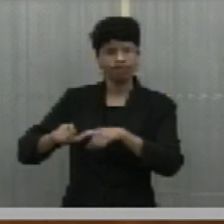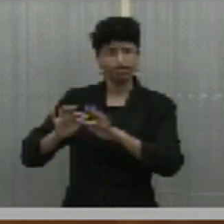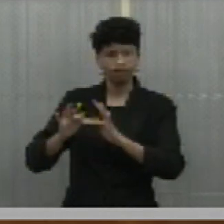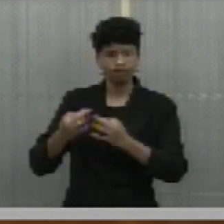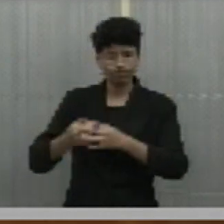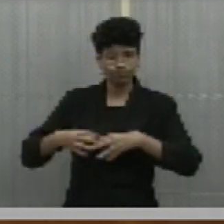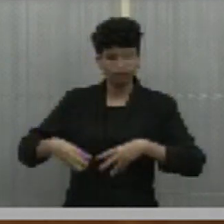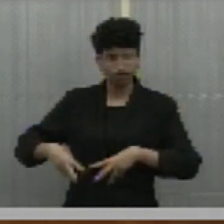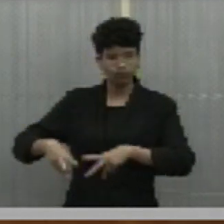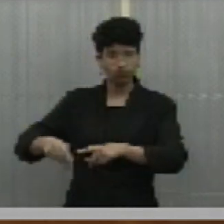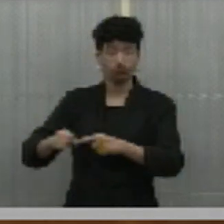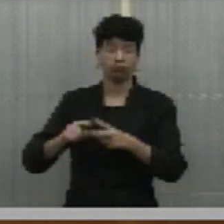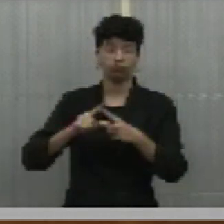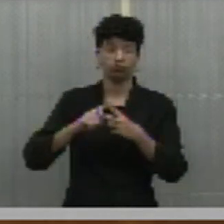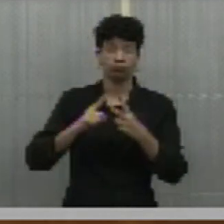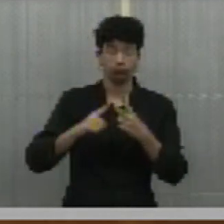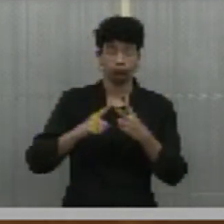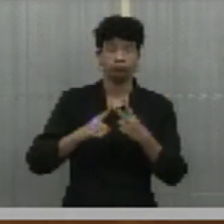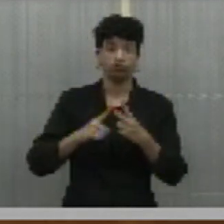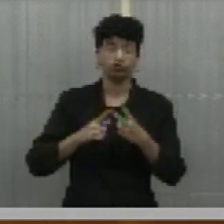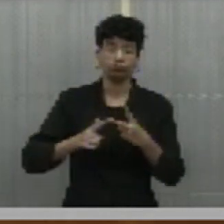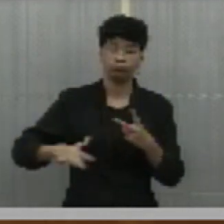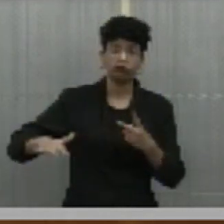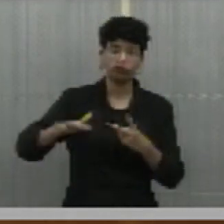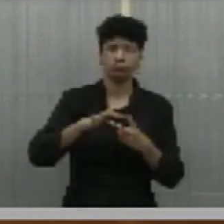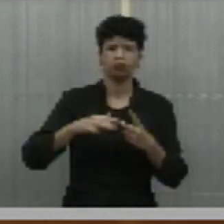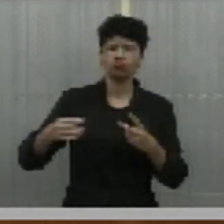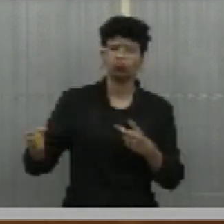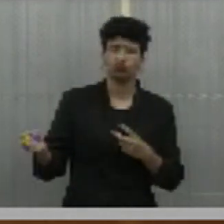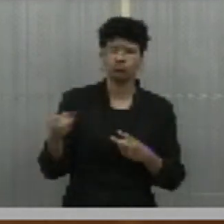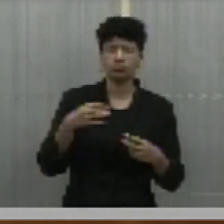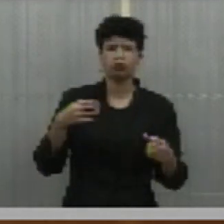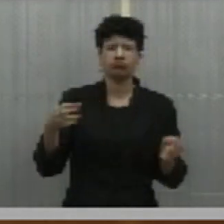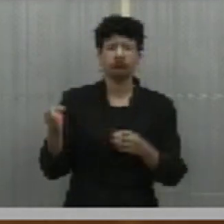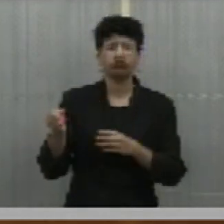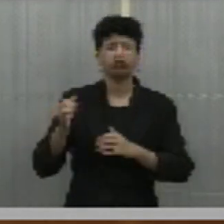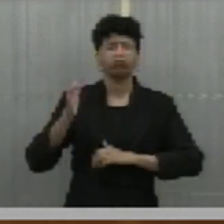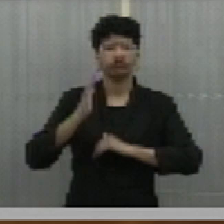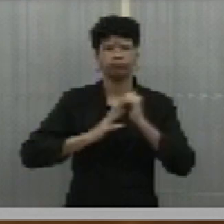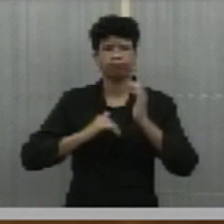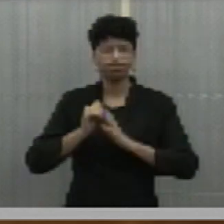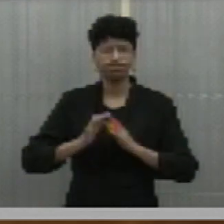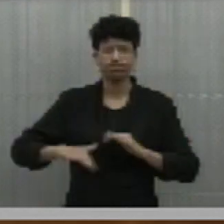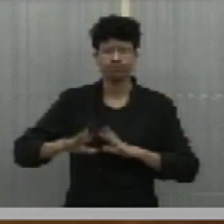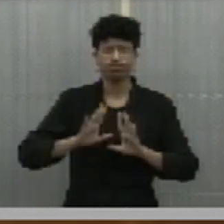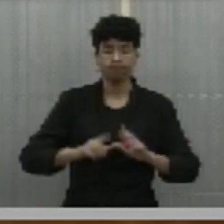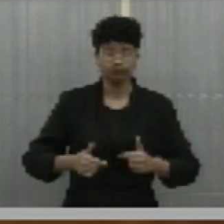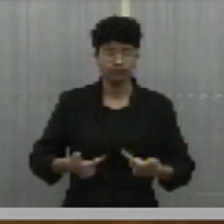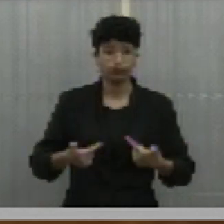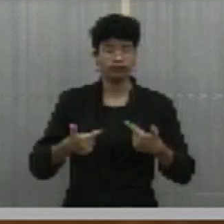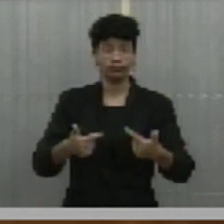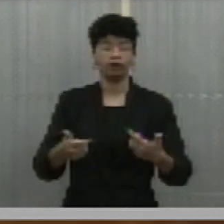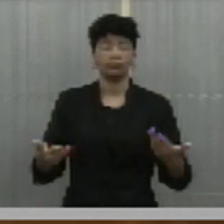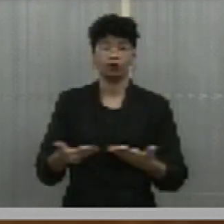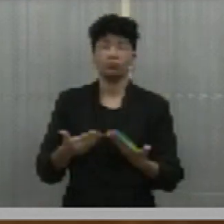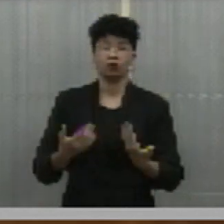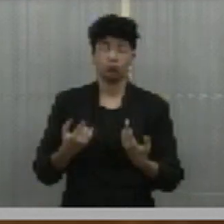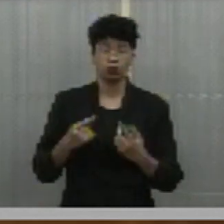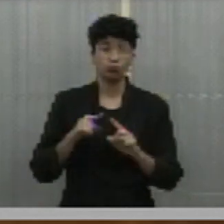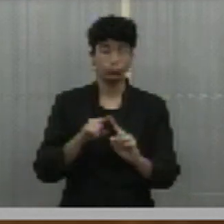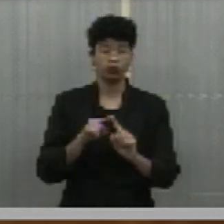contribuir nessas duas áreas para o surgimento de novas atividades profissionais. E eu trago aqui essa questão